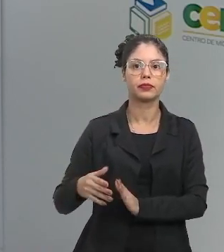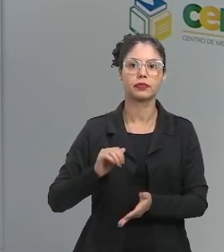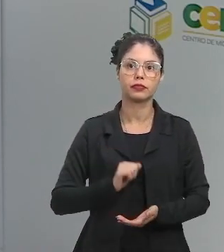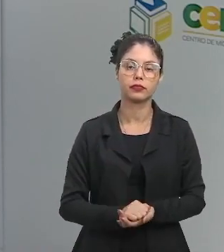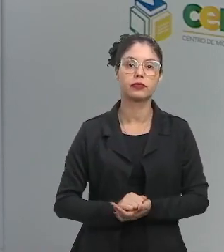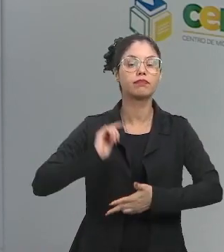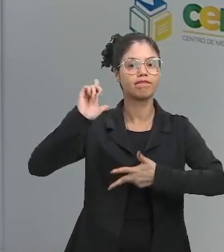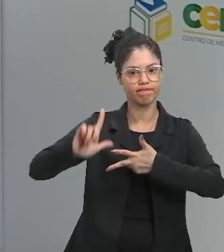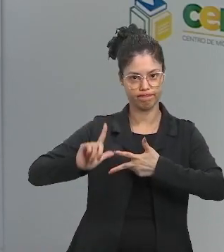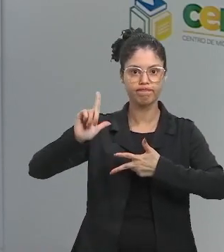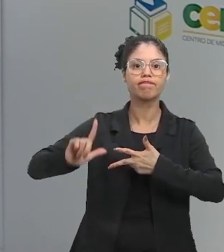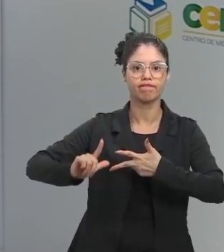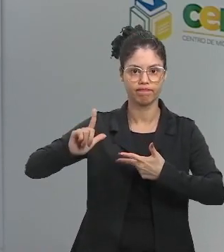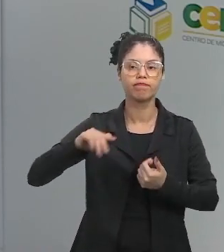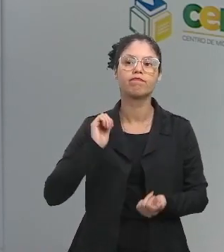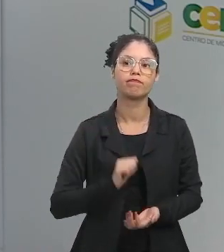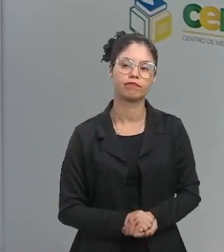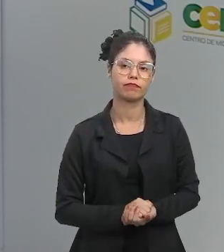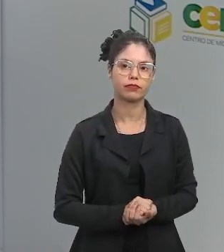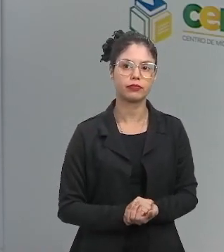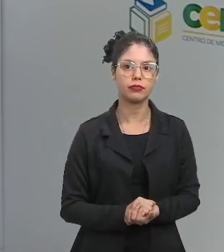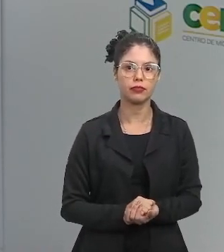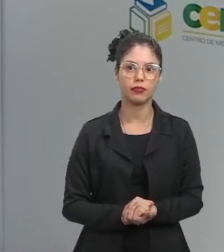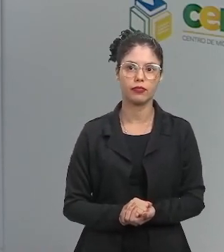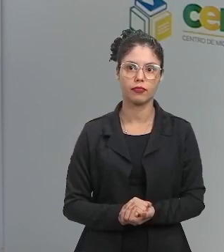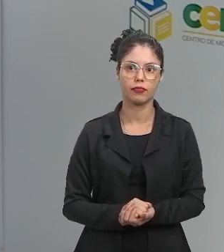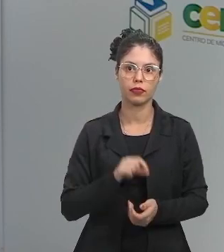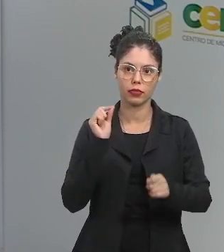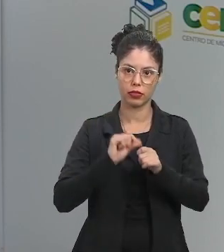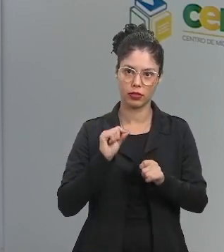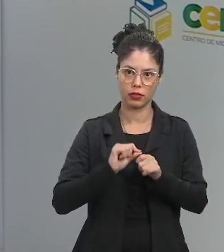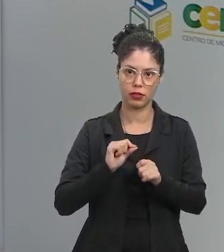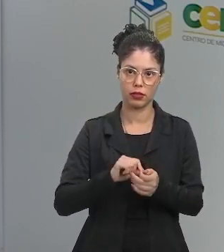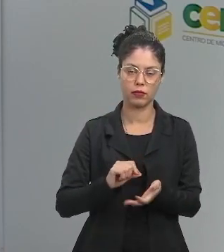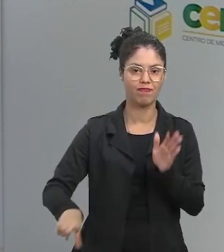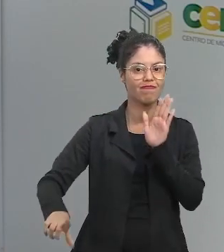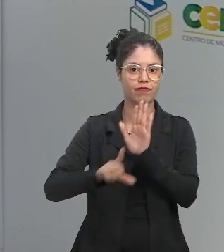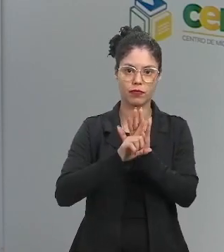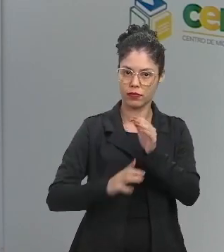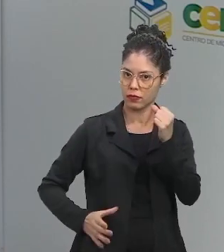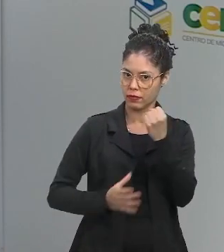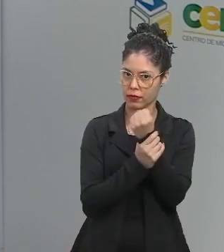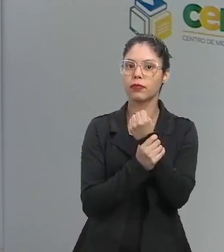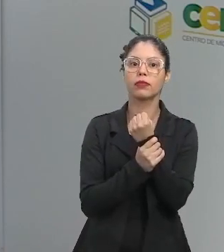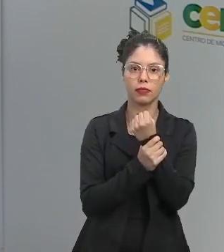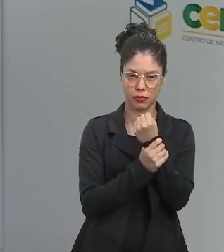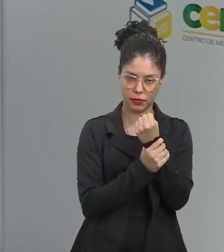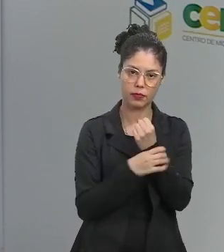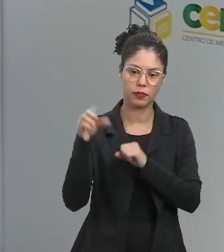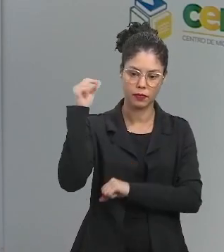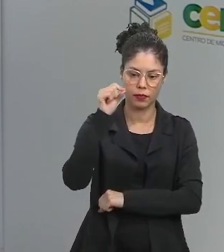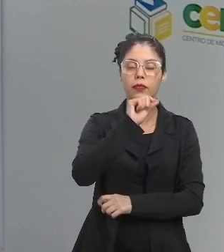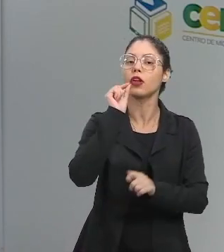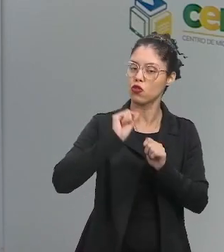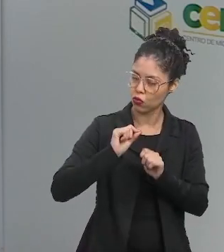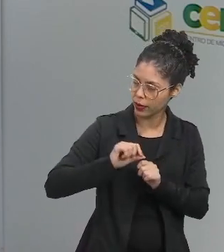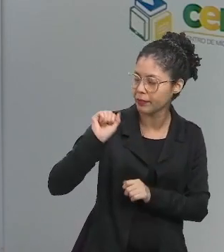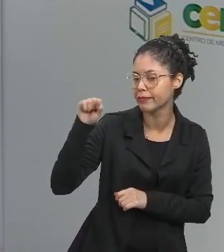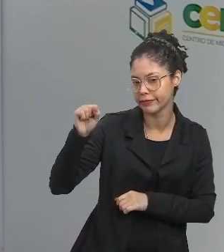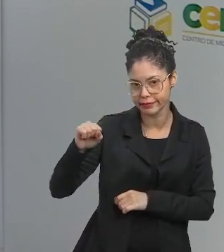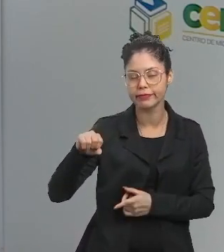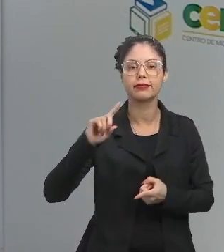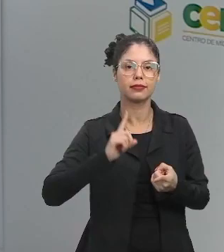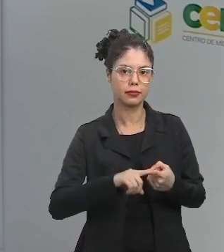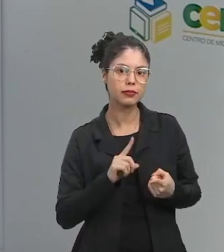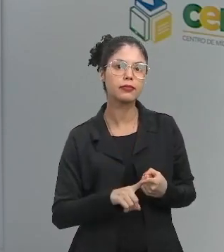legislativo em fazer leis que protegessem as abelhas. E isso foi feito porque